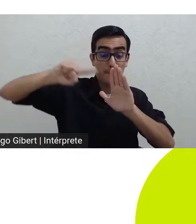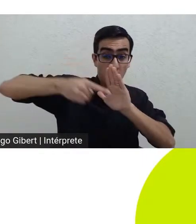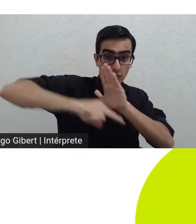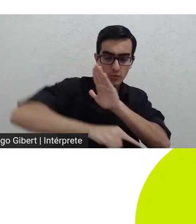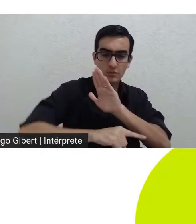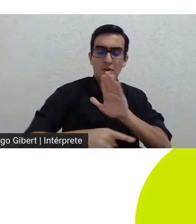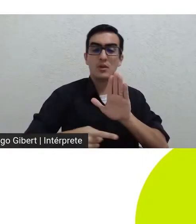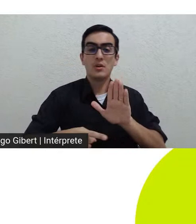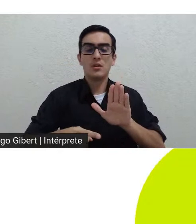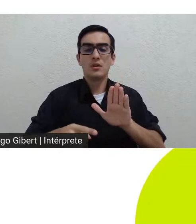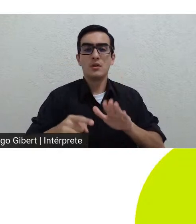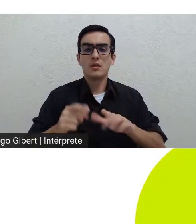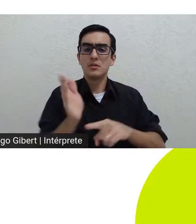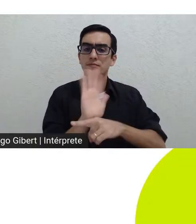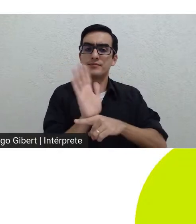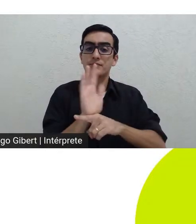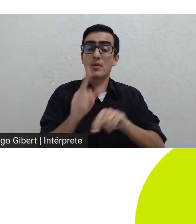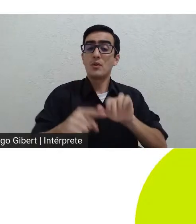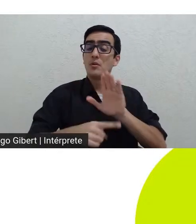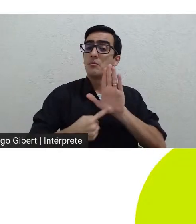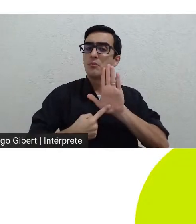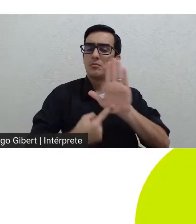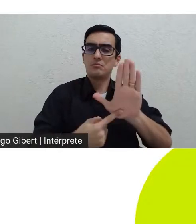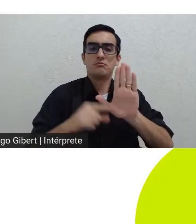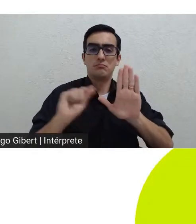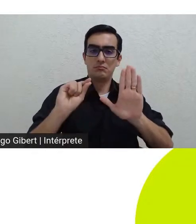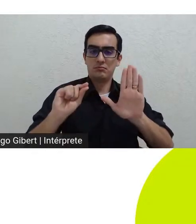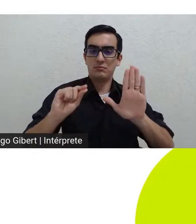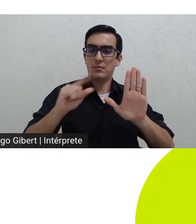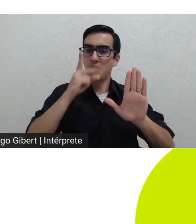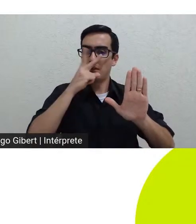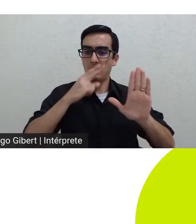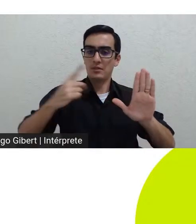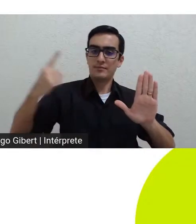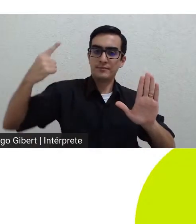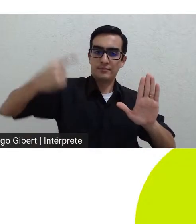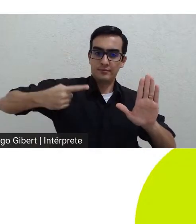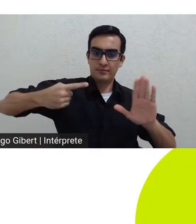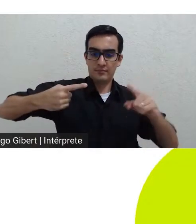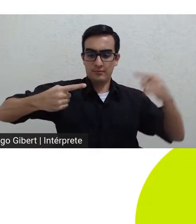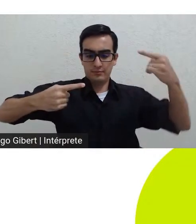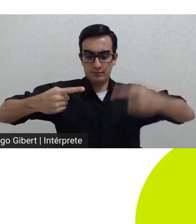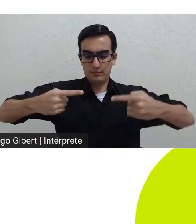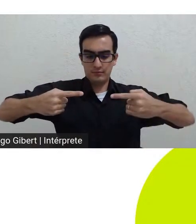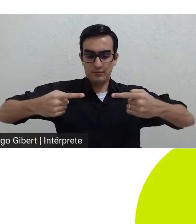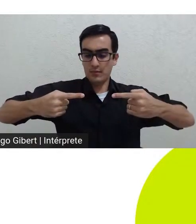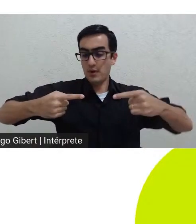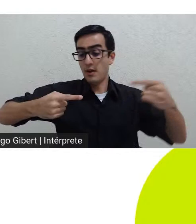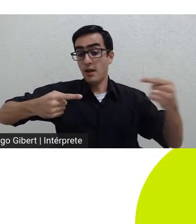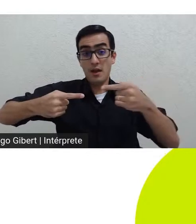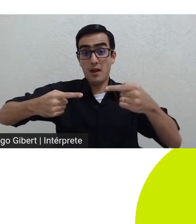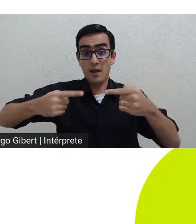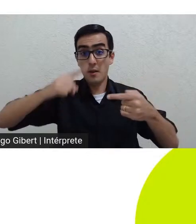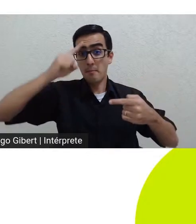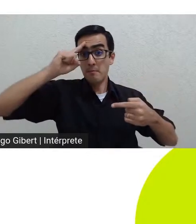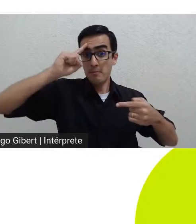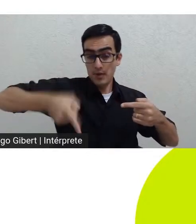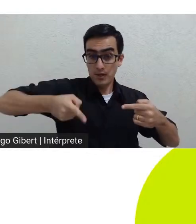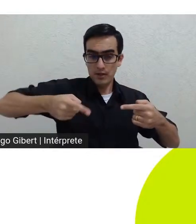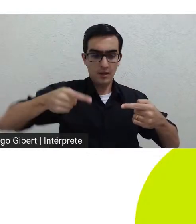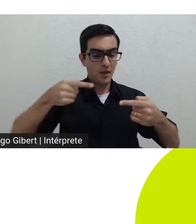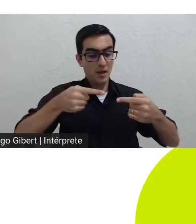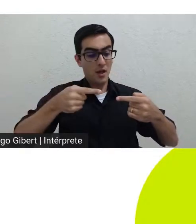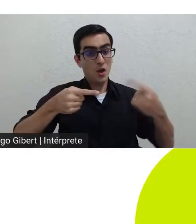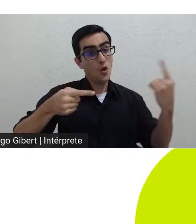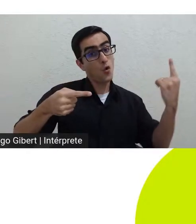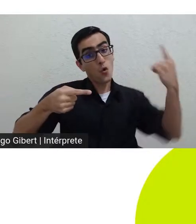entre dois mandamentos opostos funcionando como ordem e contra ordem o sujeito